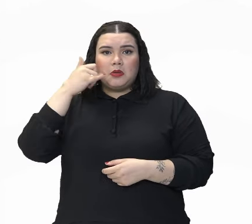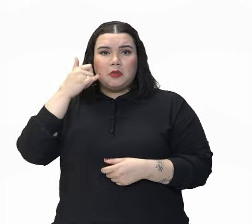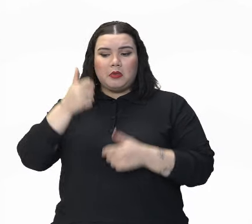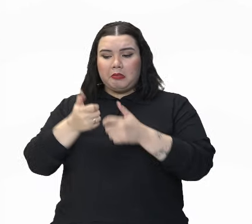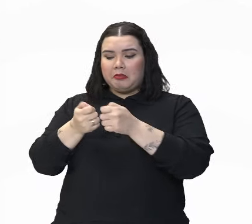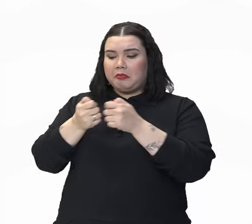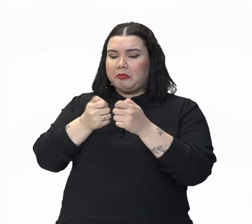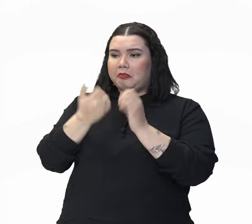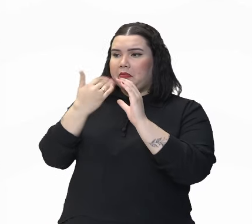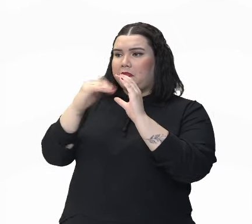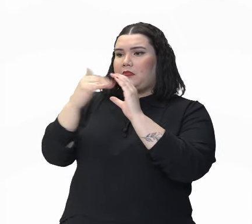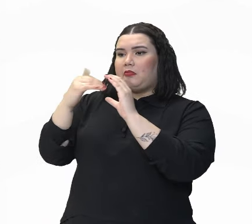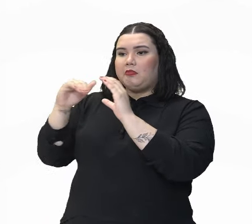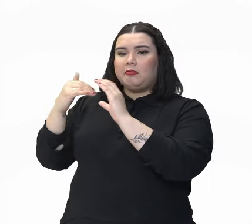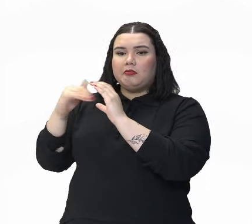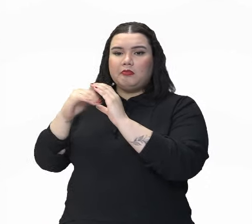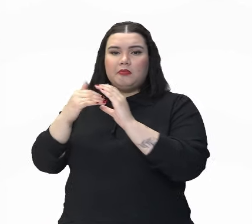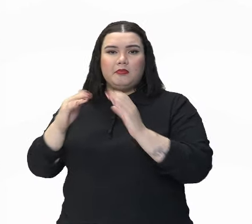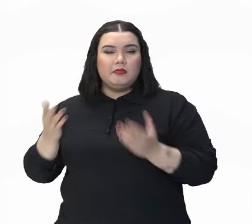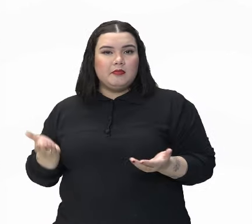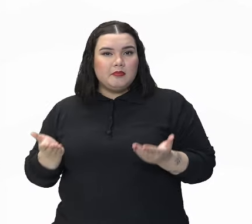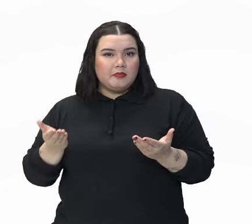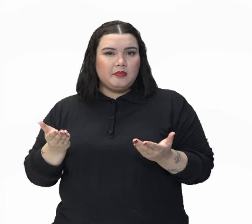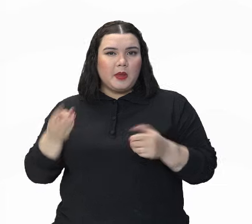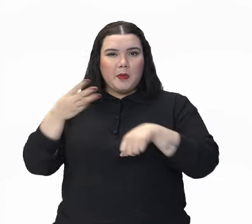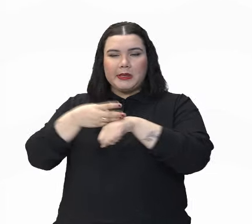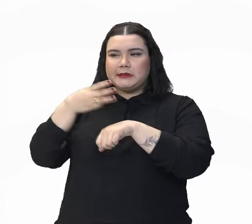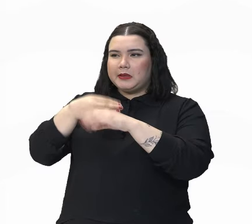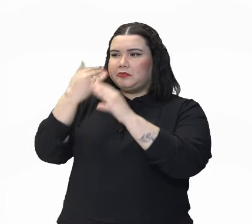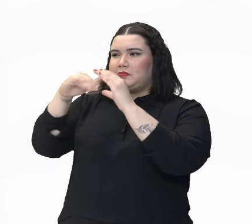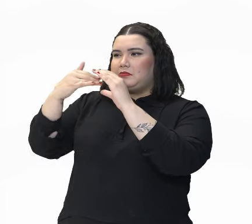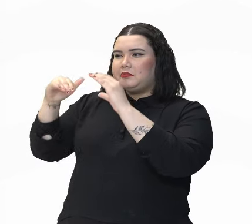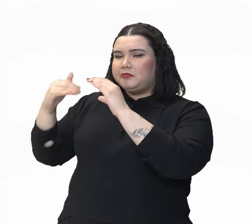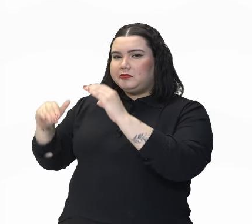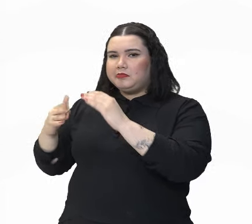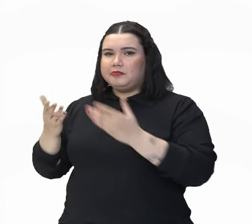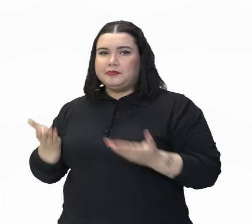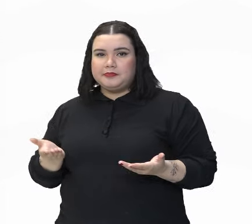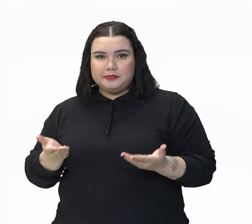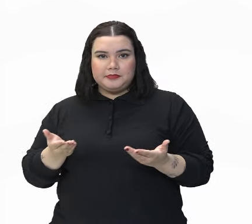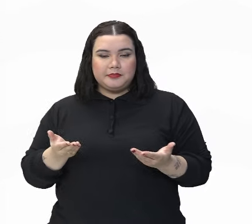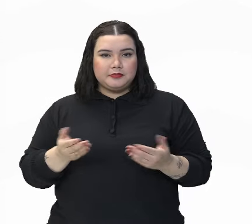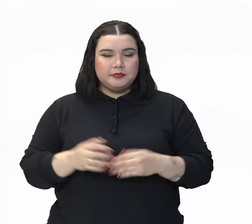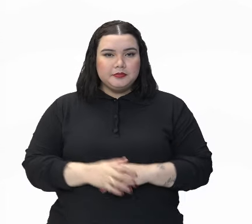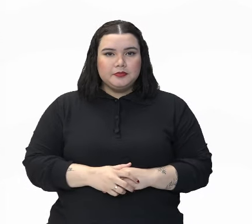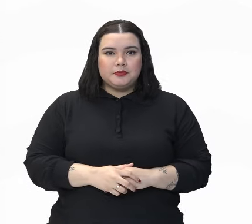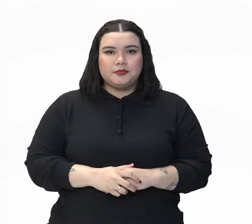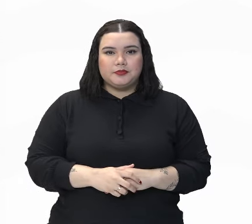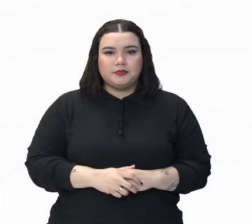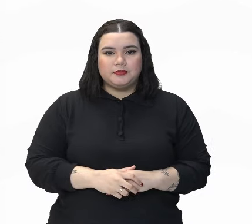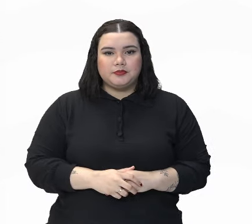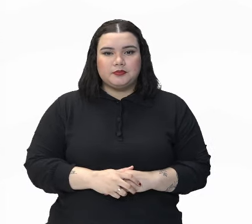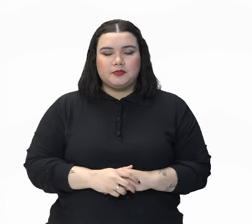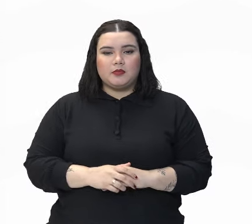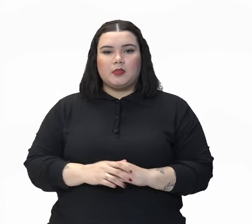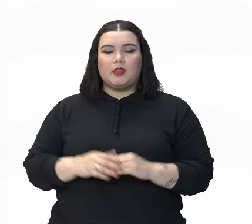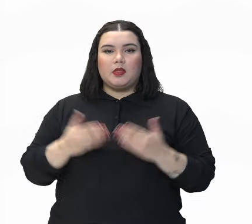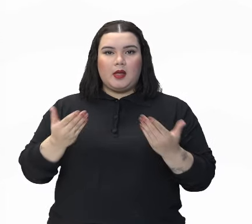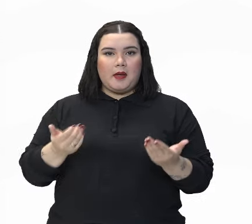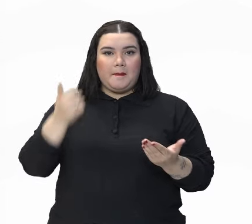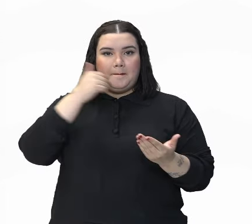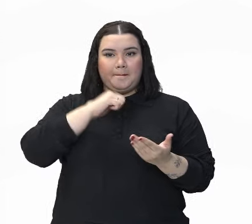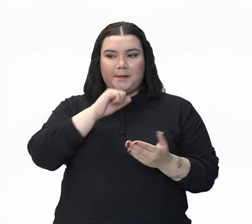Aí nas mensagens, né? Pegada aí no WhatsApp, não sei qual é a rede social. Mas tudo bem, a mãe